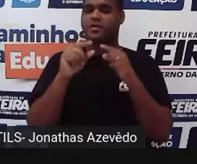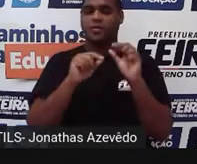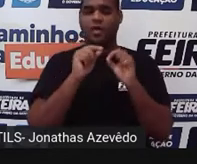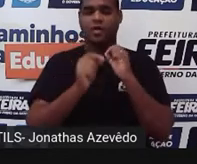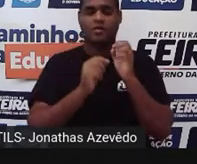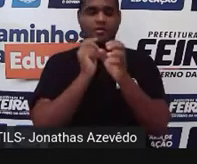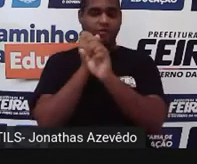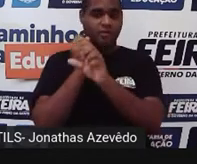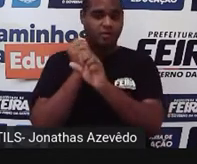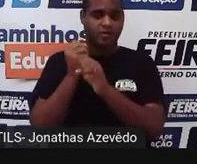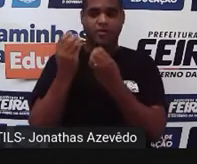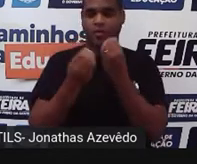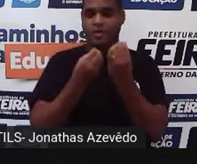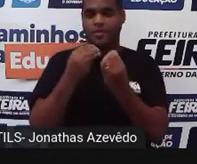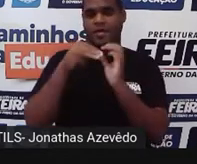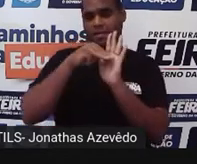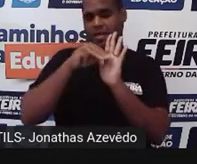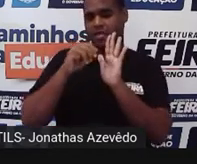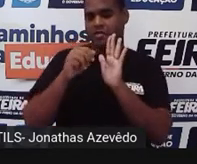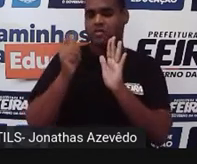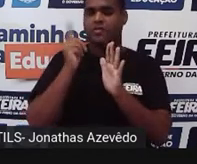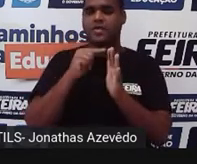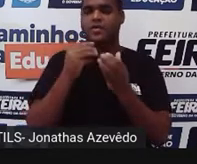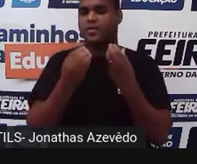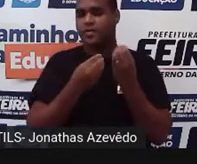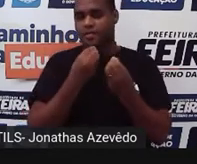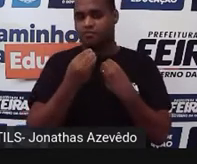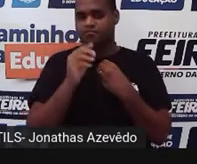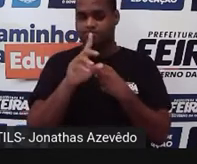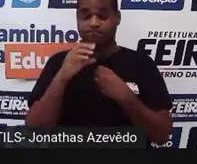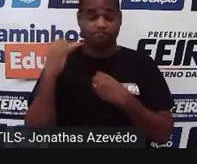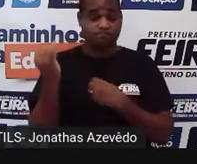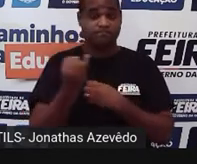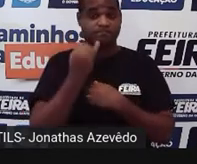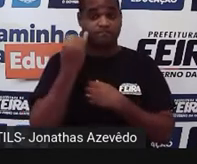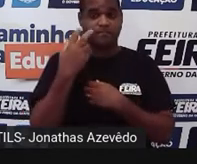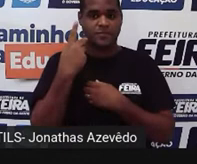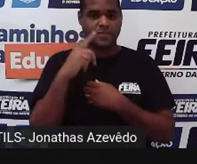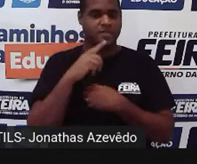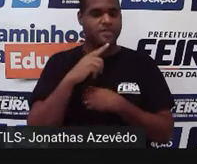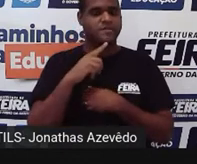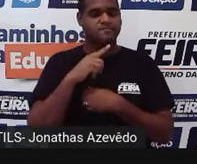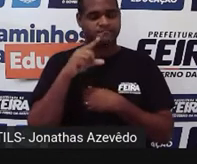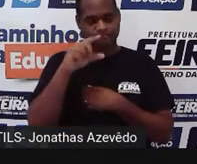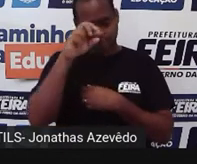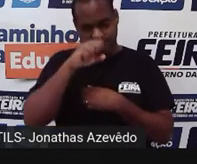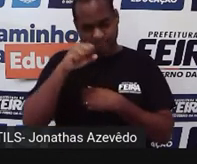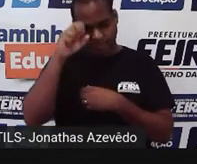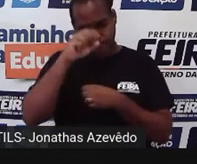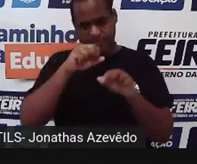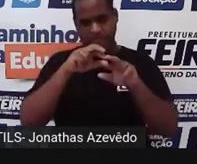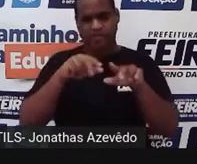desse tipo de média? Tá? Muito importante é levar em consideração os pesos. Ó